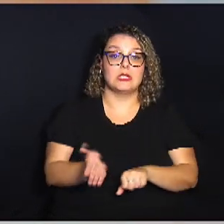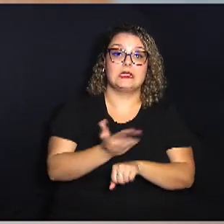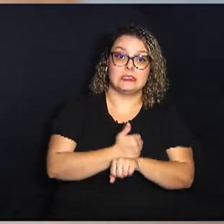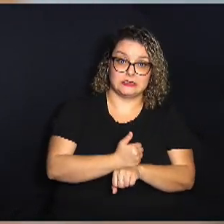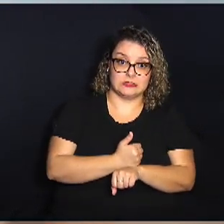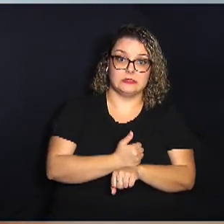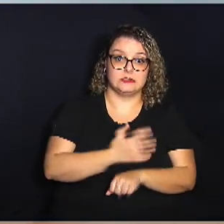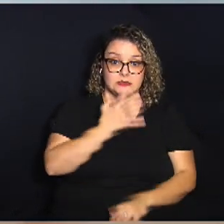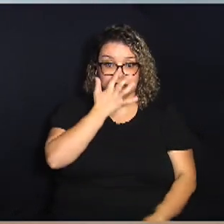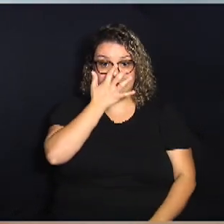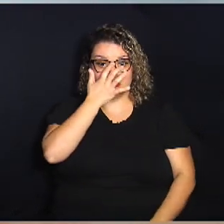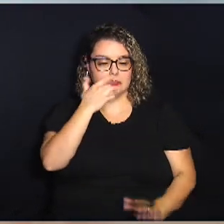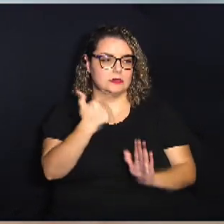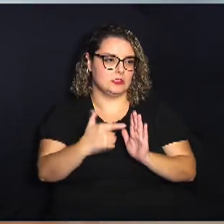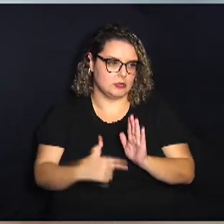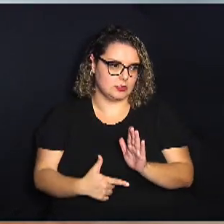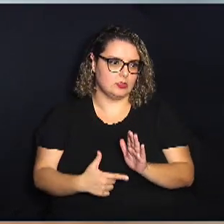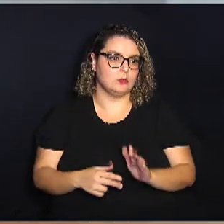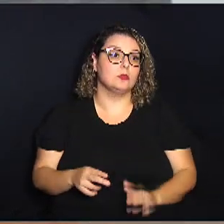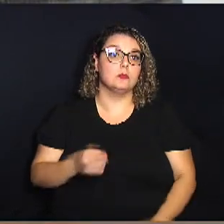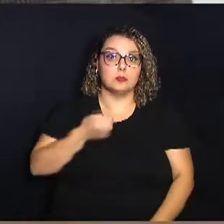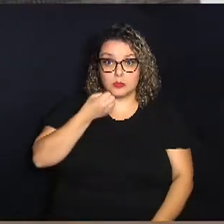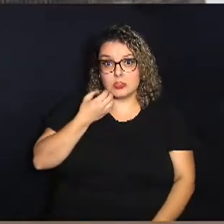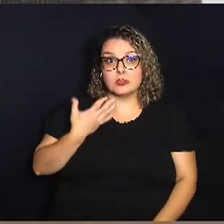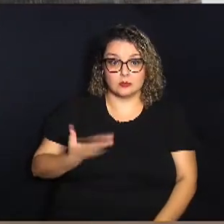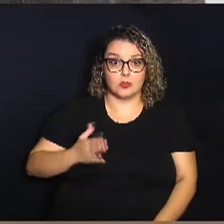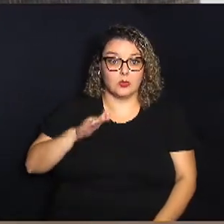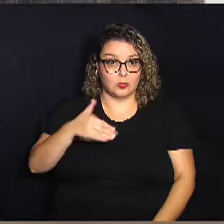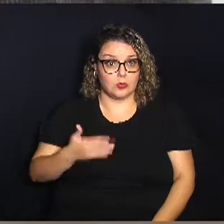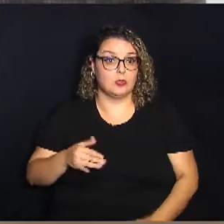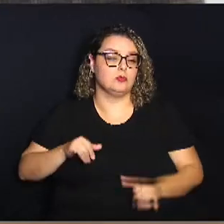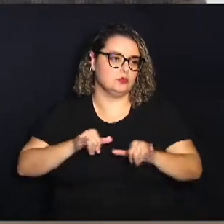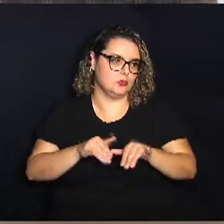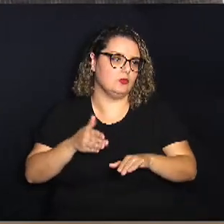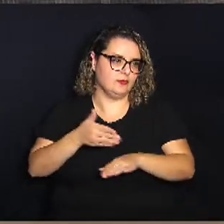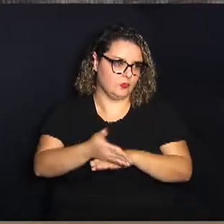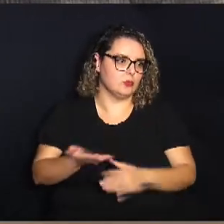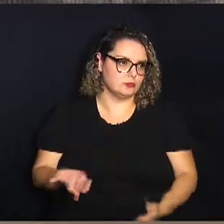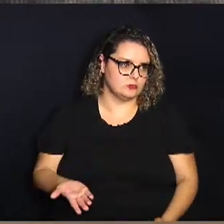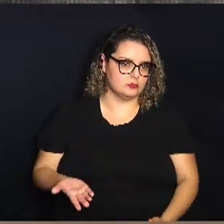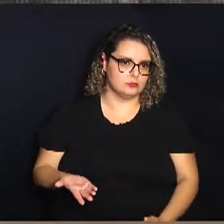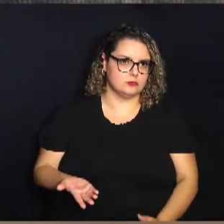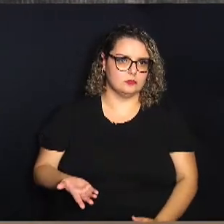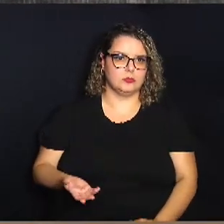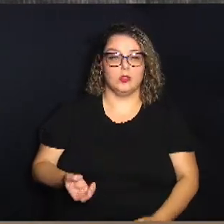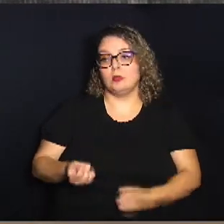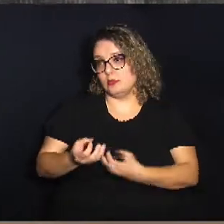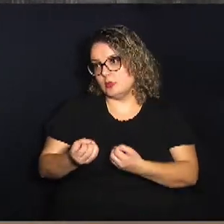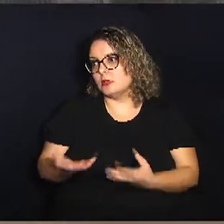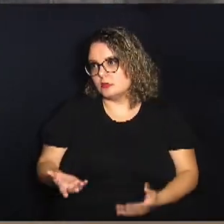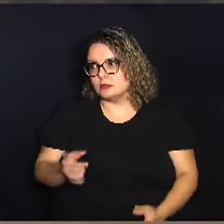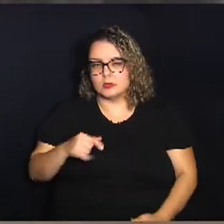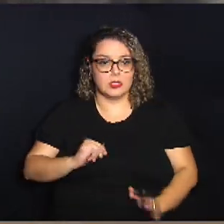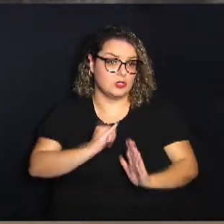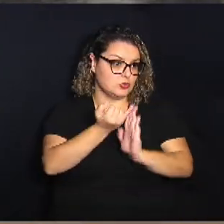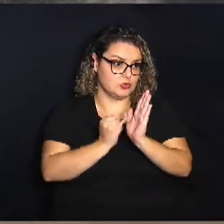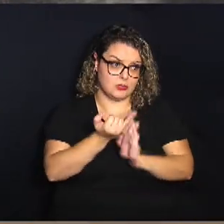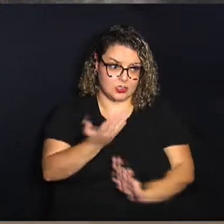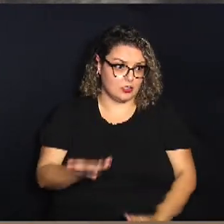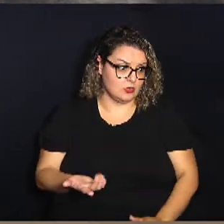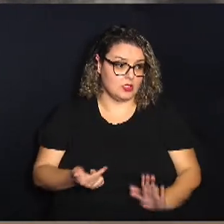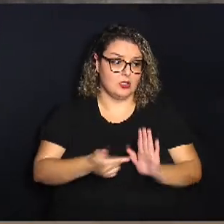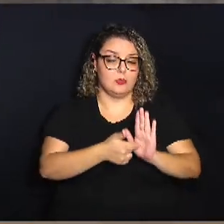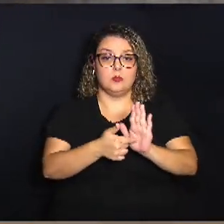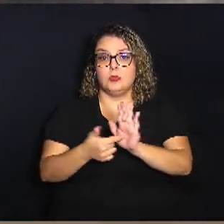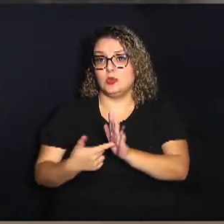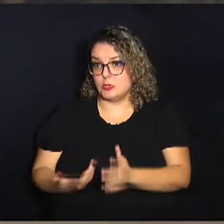essa lista pode ser muito útil quando você for aos supermercados eu dei dados aqui que são dados de inflação que são amostras